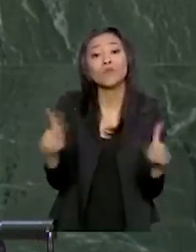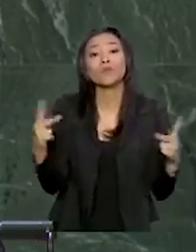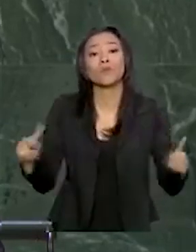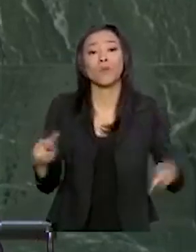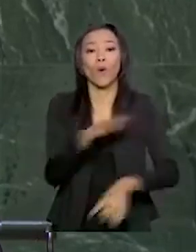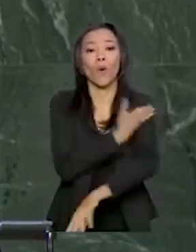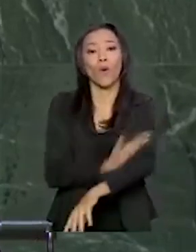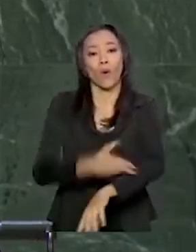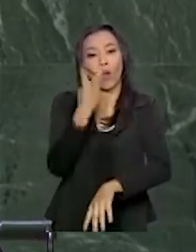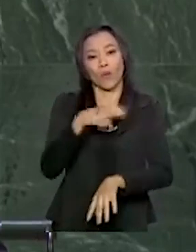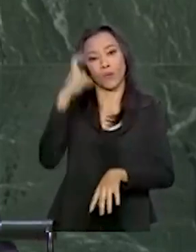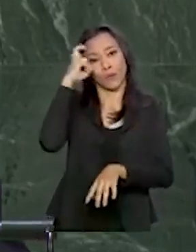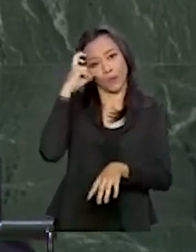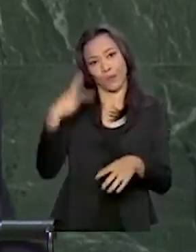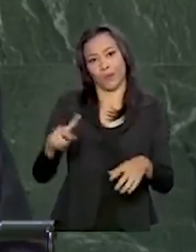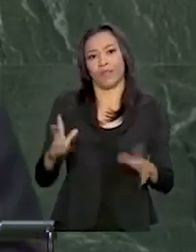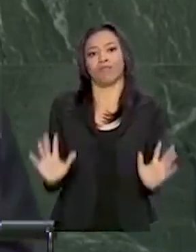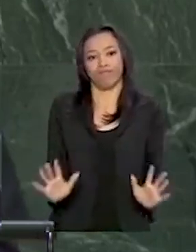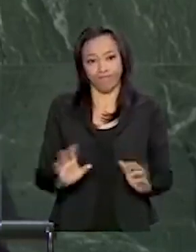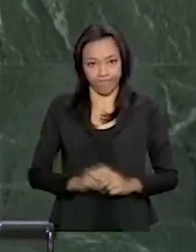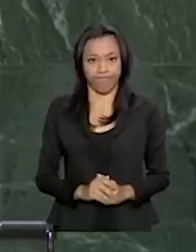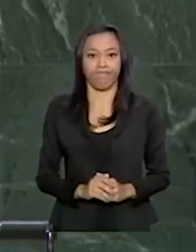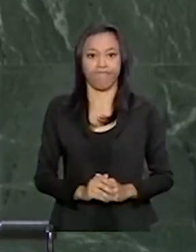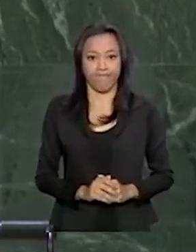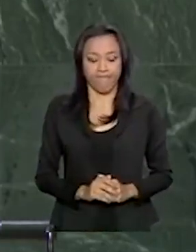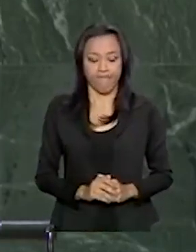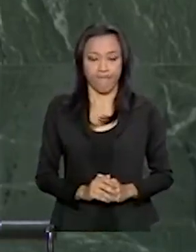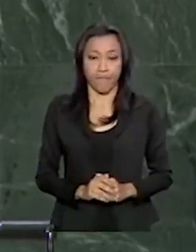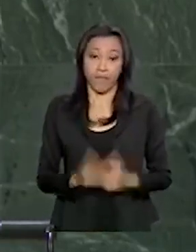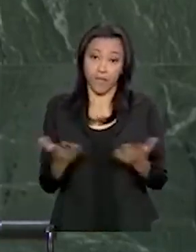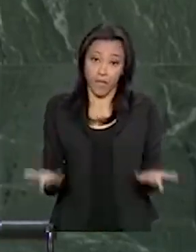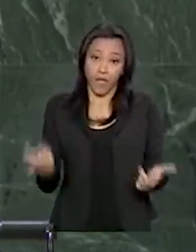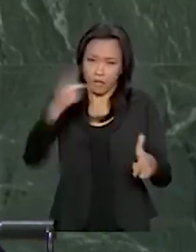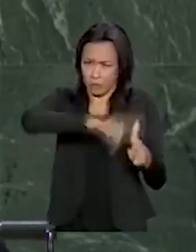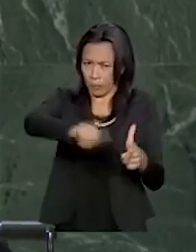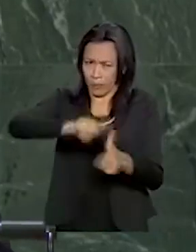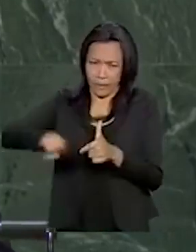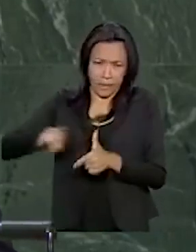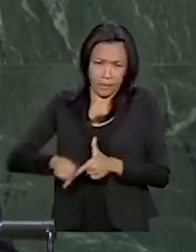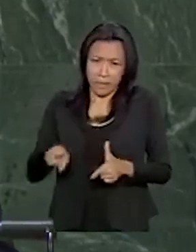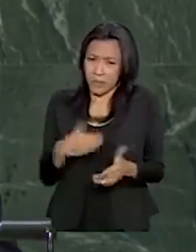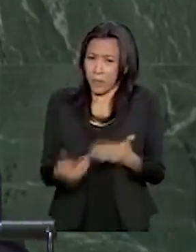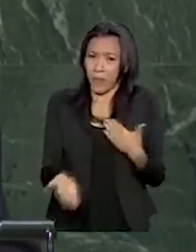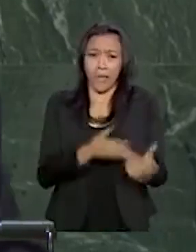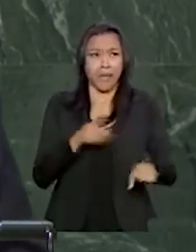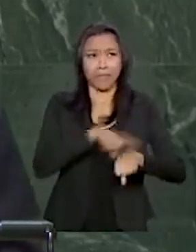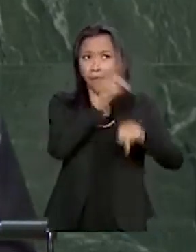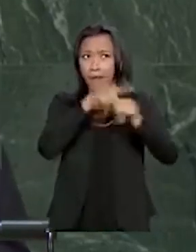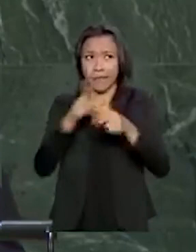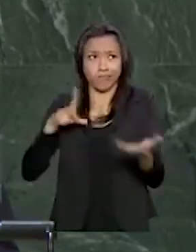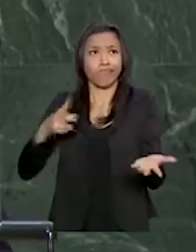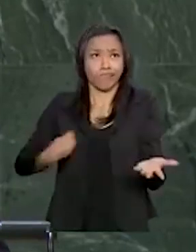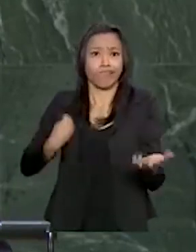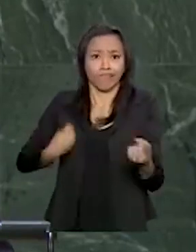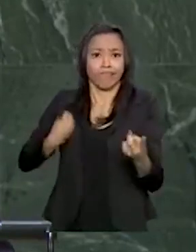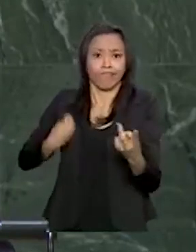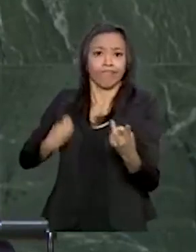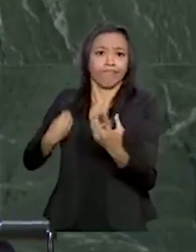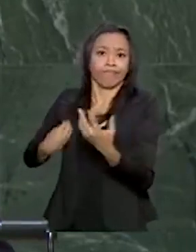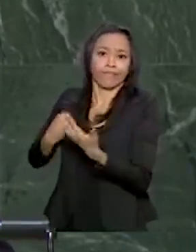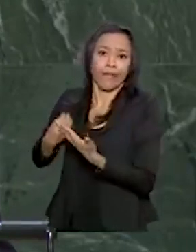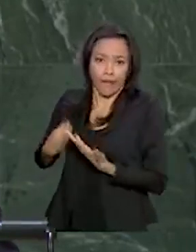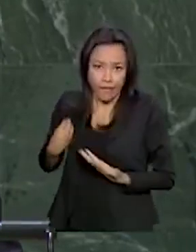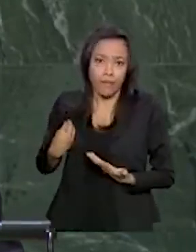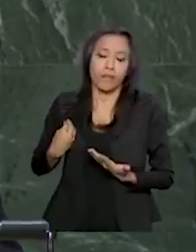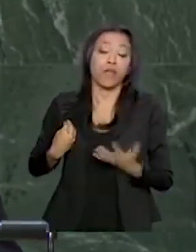e forma de sobrevivência. Problemas qualquer país os tem. Contudo,